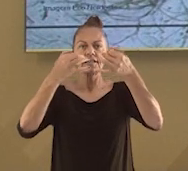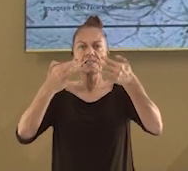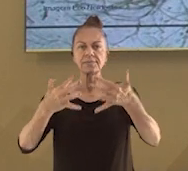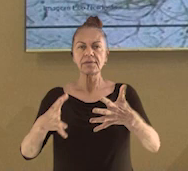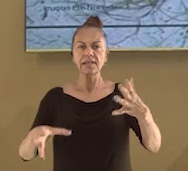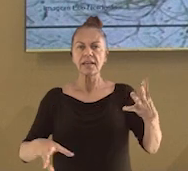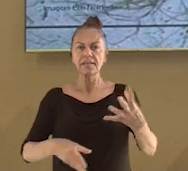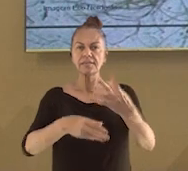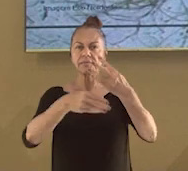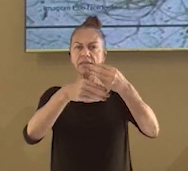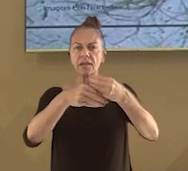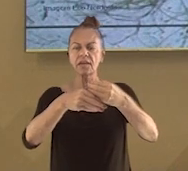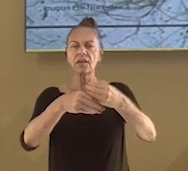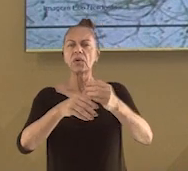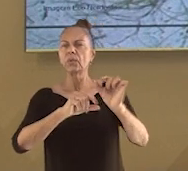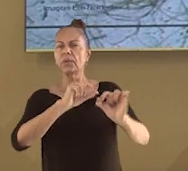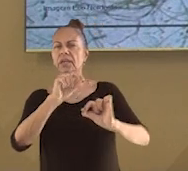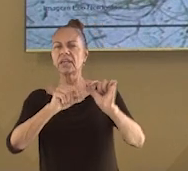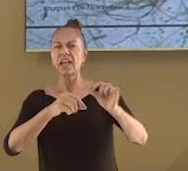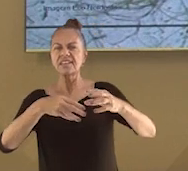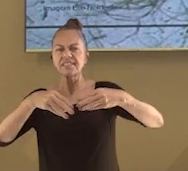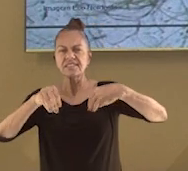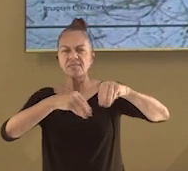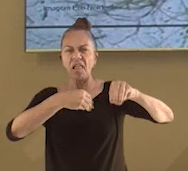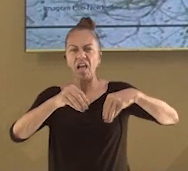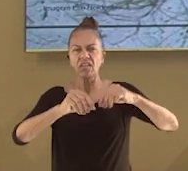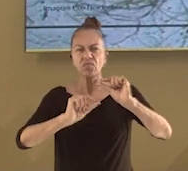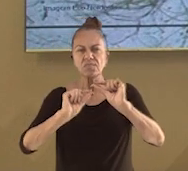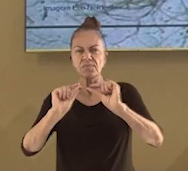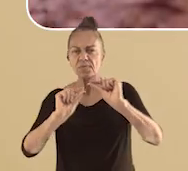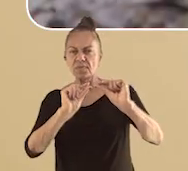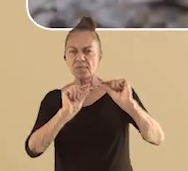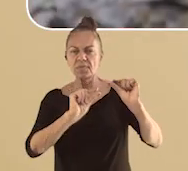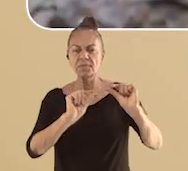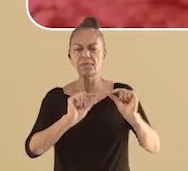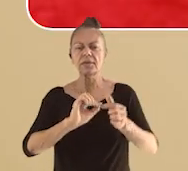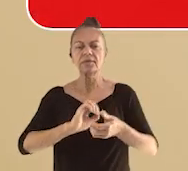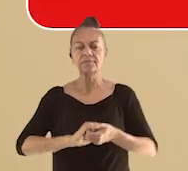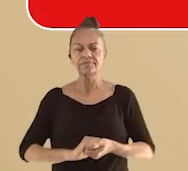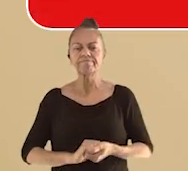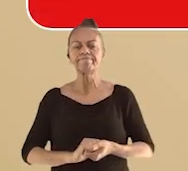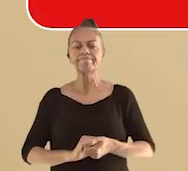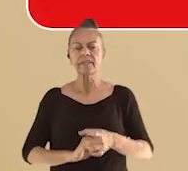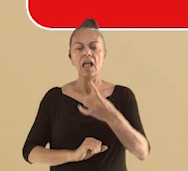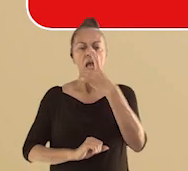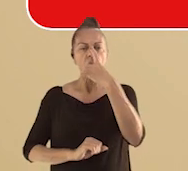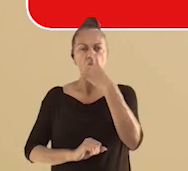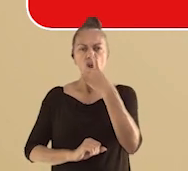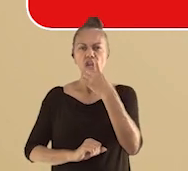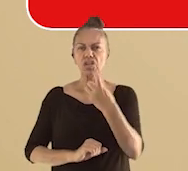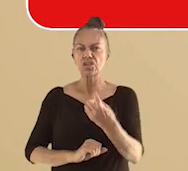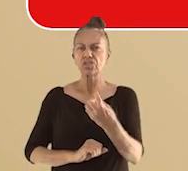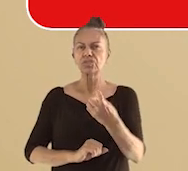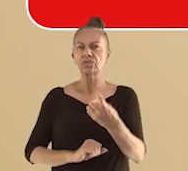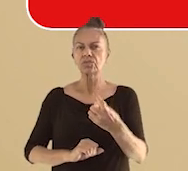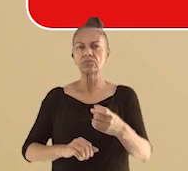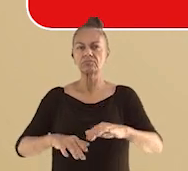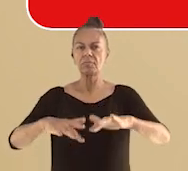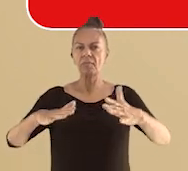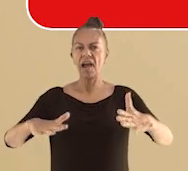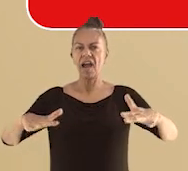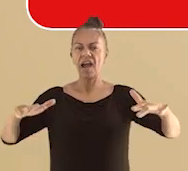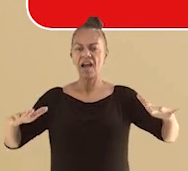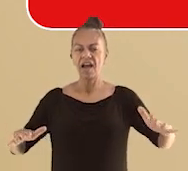resumida o que são os microplásticos e de onde eles vêm. O lixo plástico nos mares e oceanos.